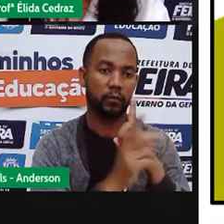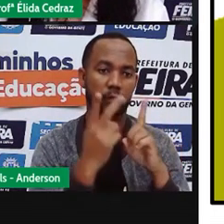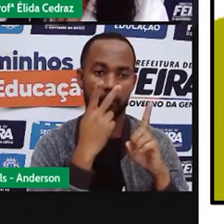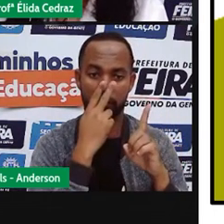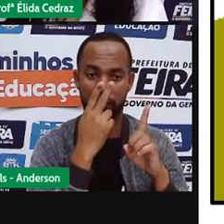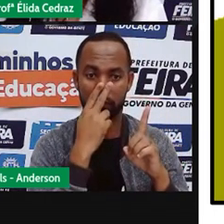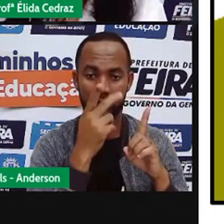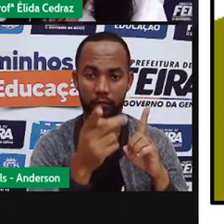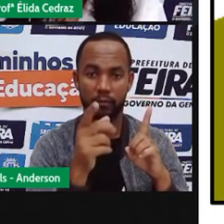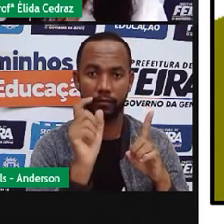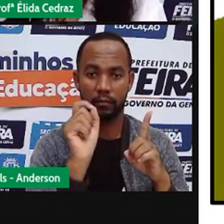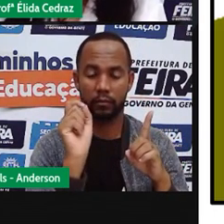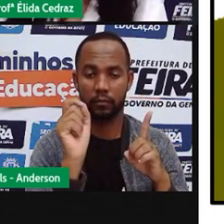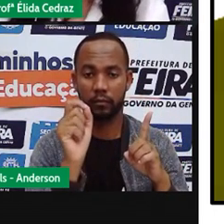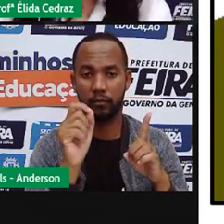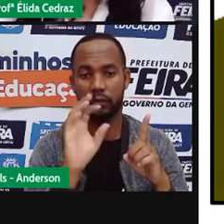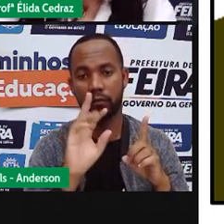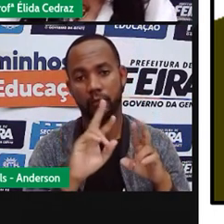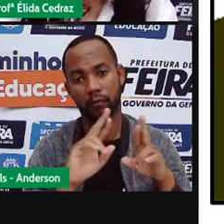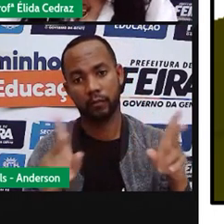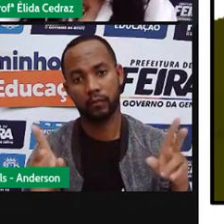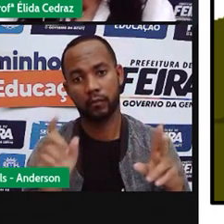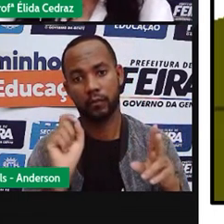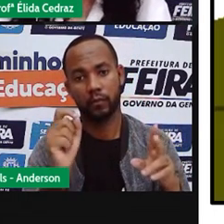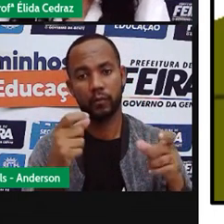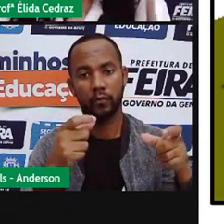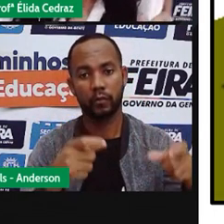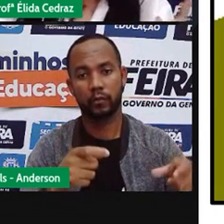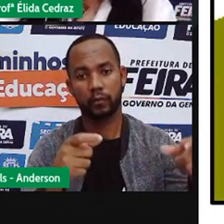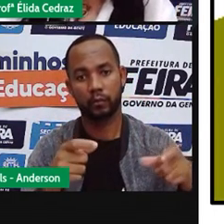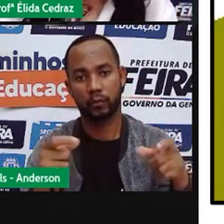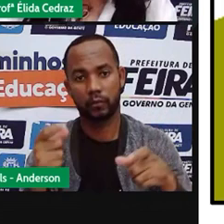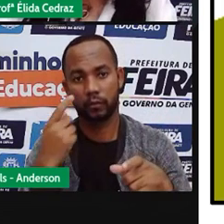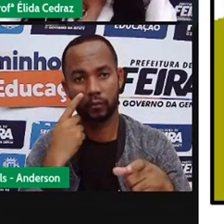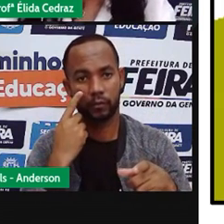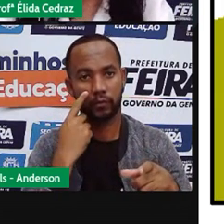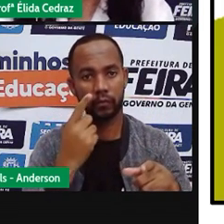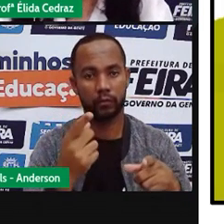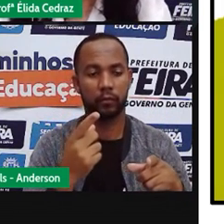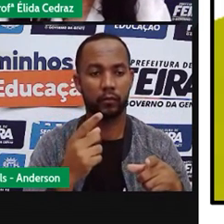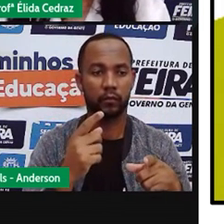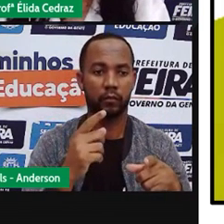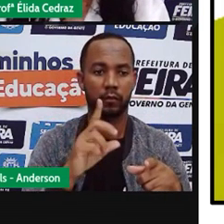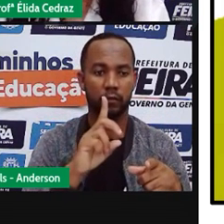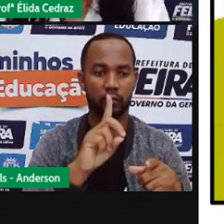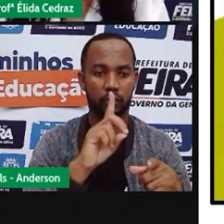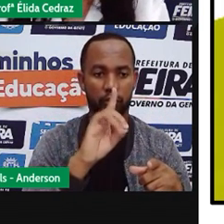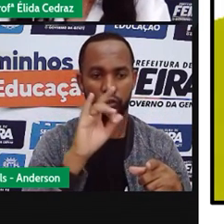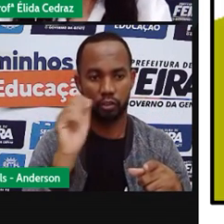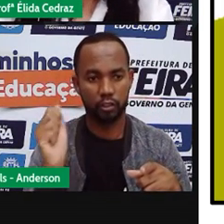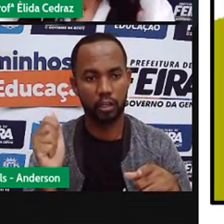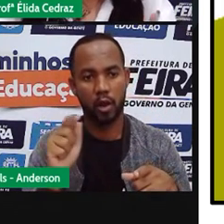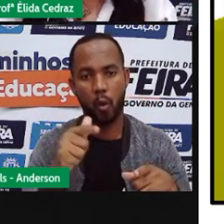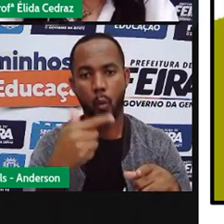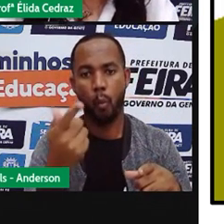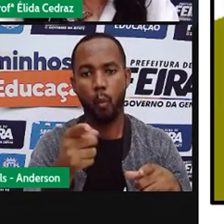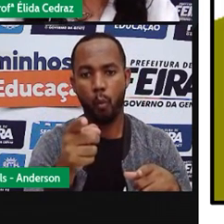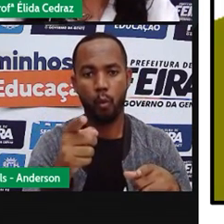O que temos de diferente? O ambiente. Um é dia, um outro é noite.